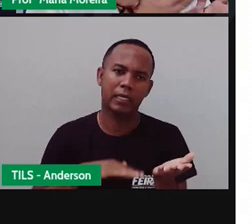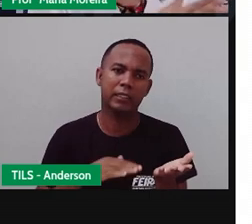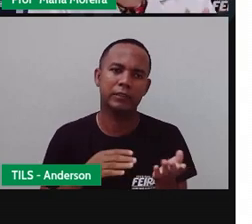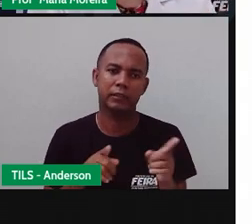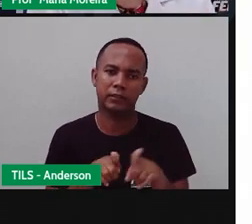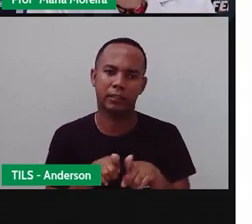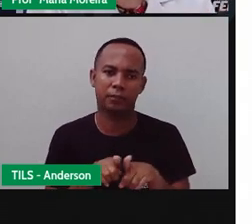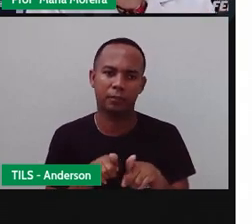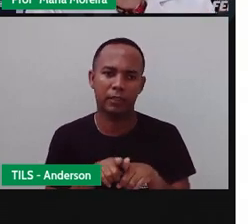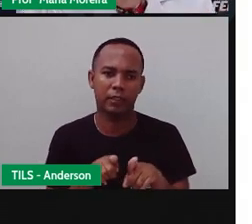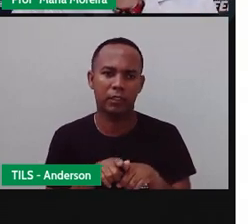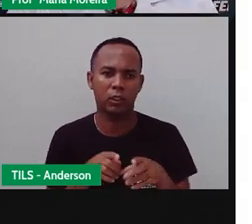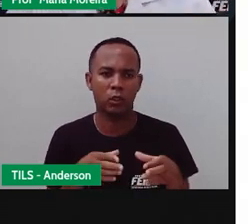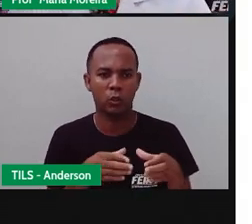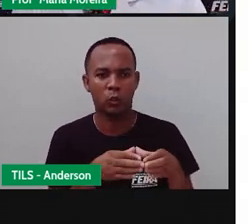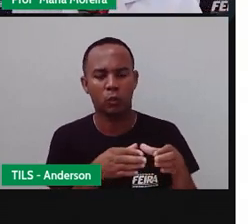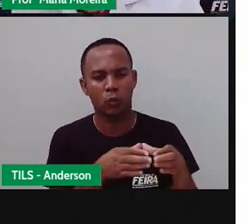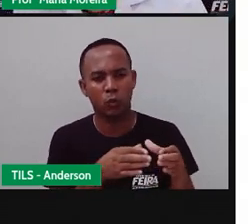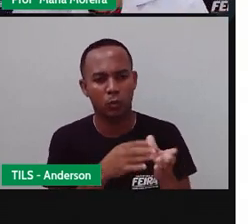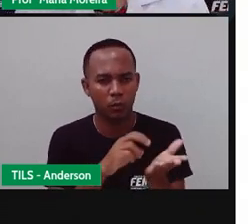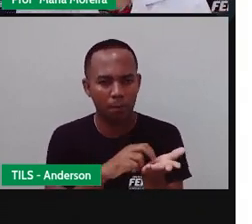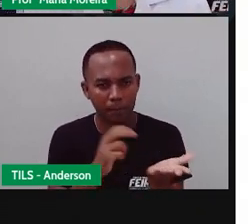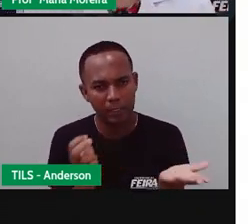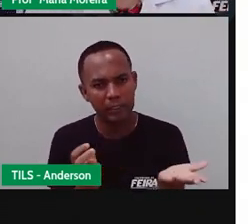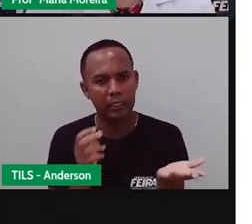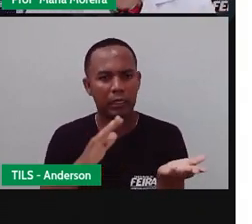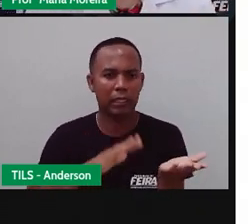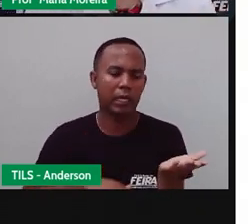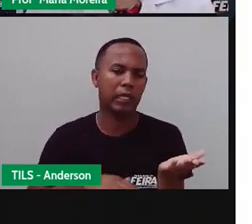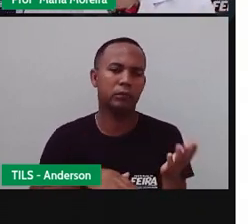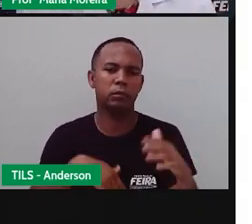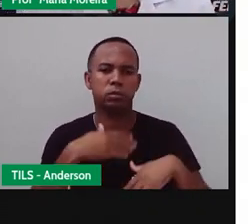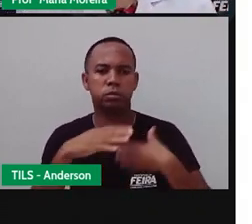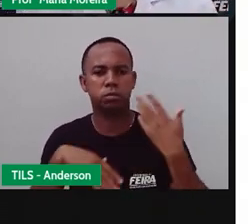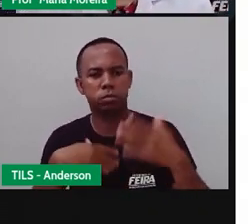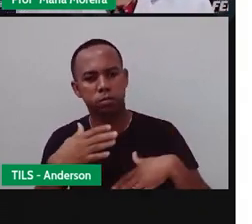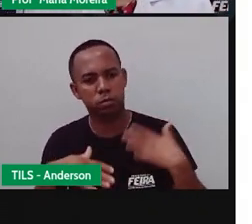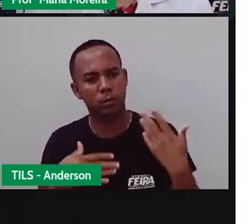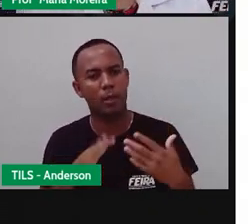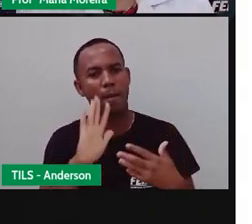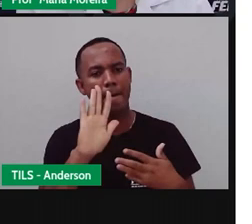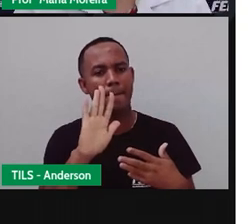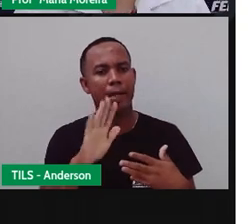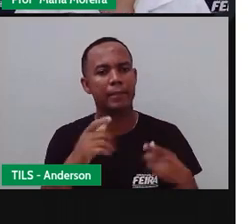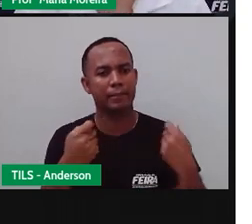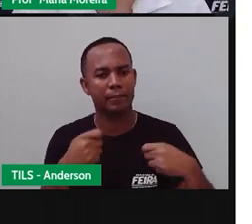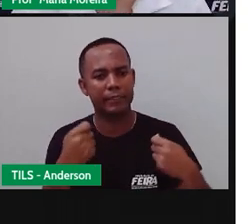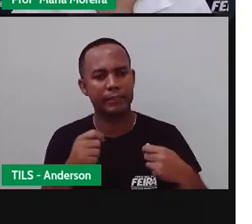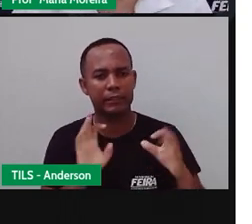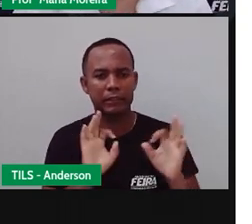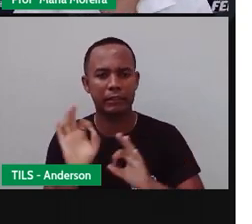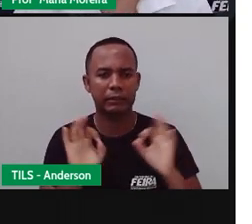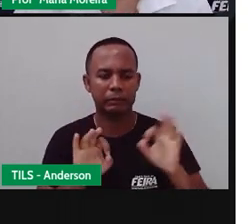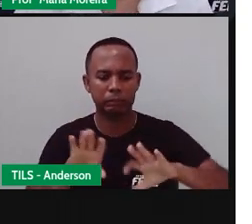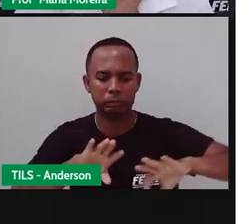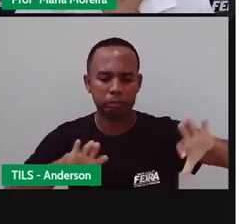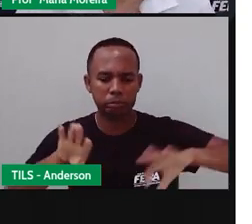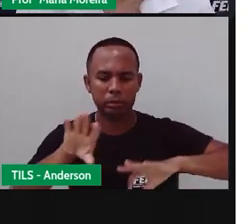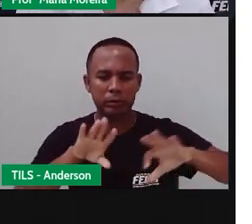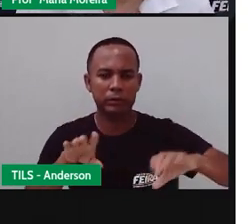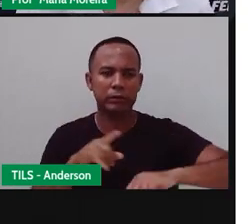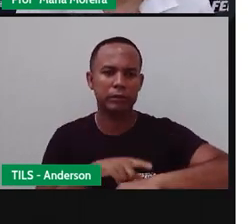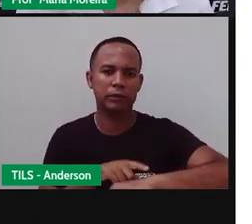a turminha que é da manhã iria à tarde, a da tarde iria pela manhã. Então, gente precisa do quê? De divisão do tempo.